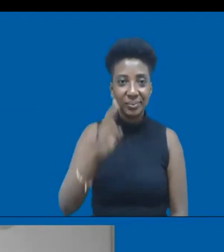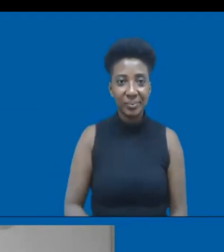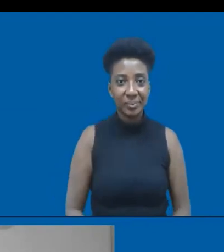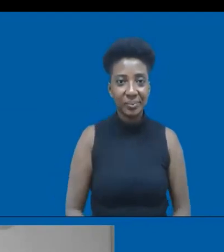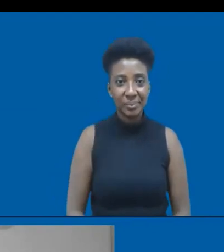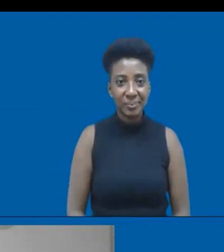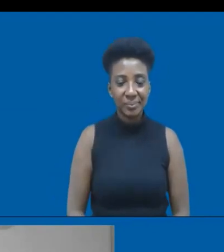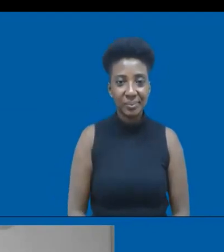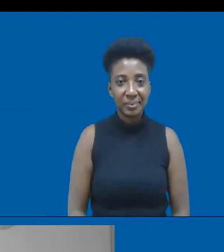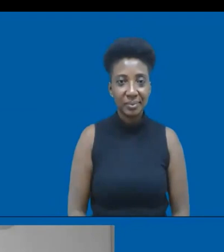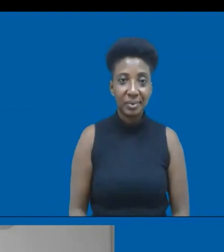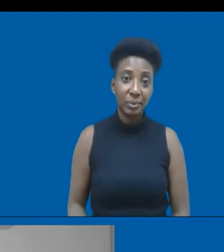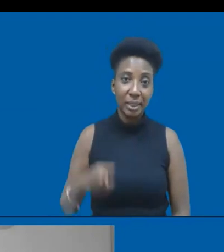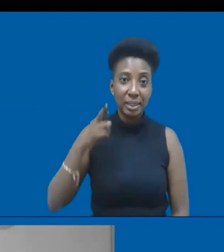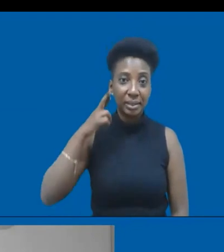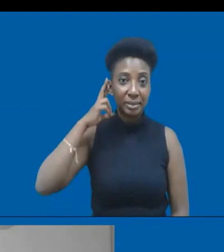Buba?